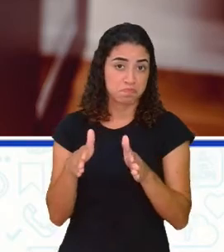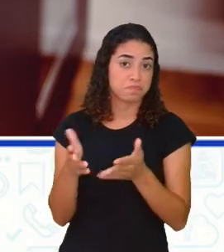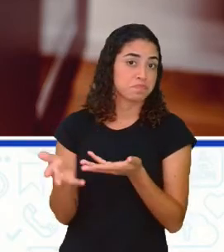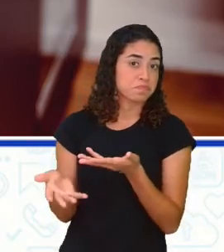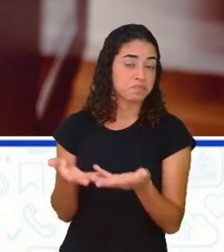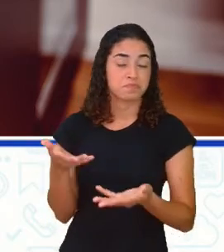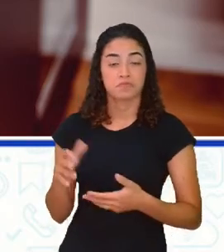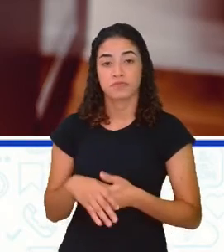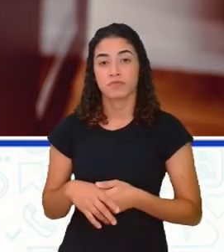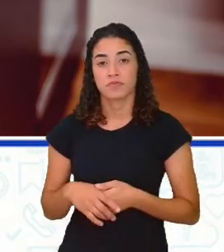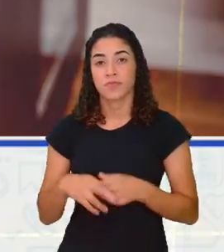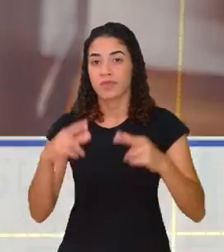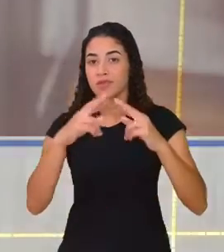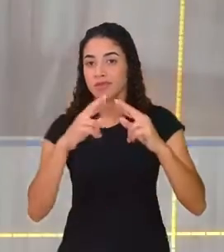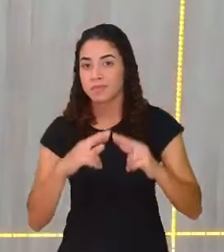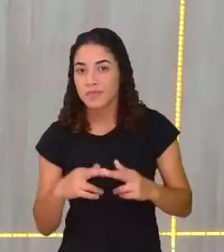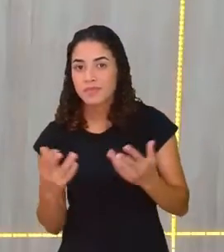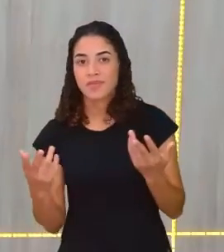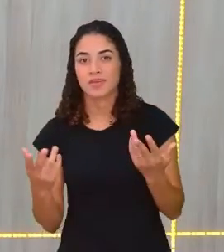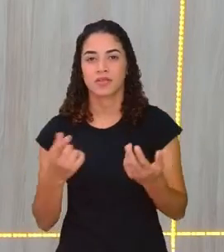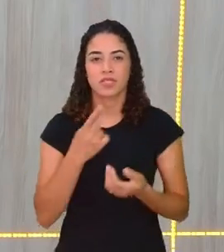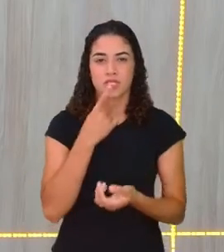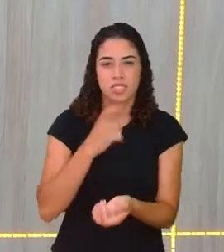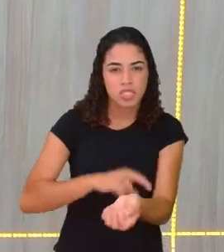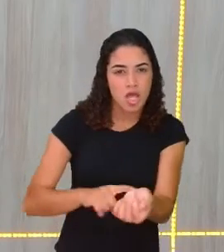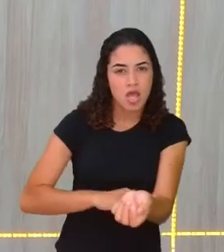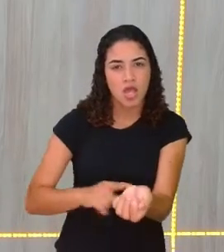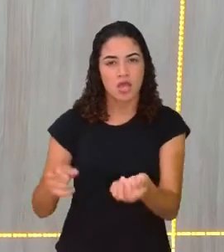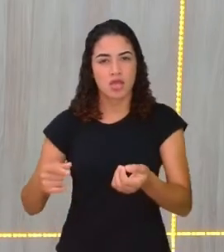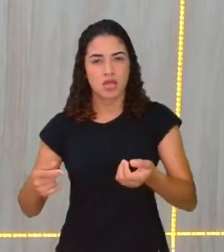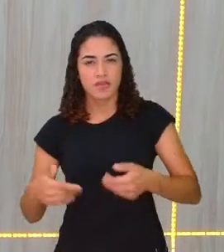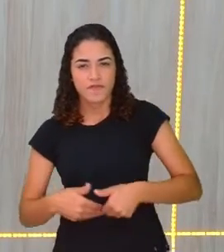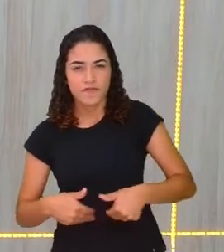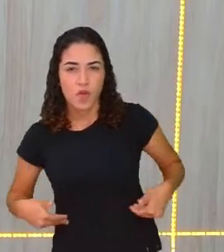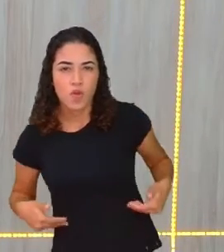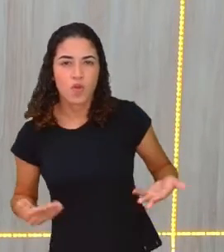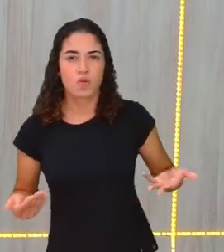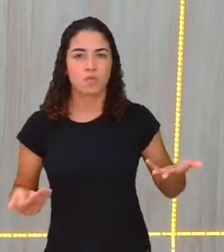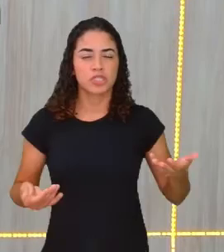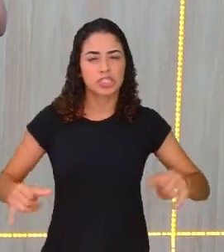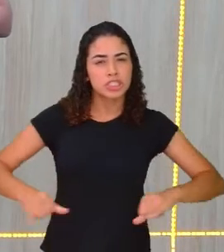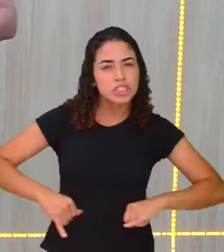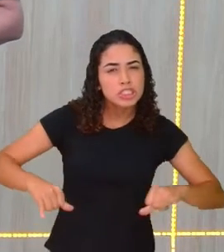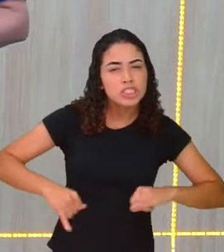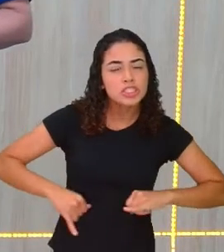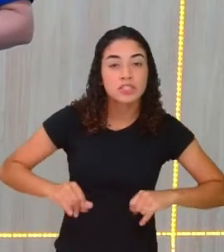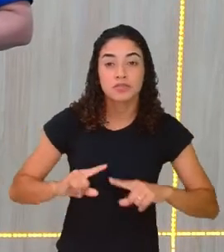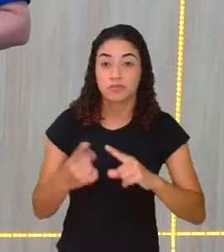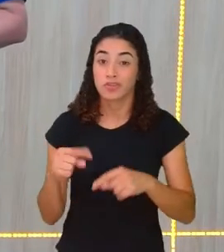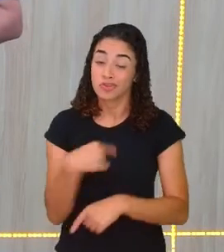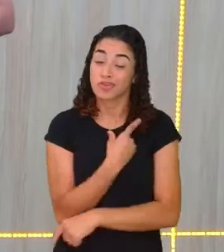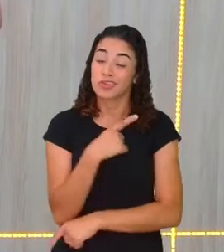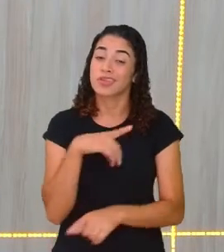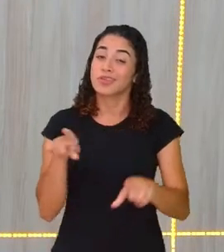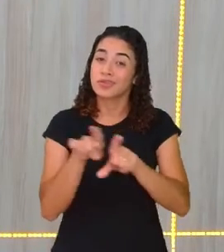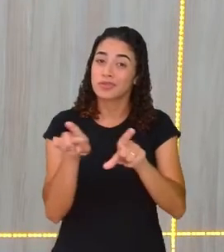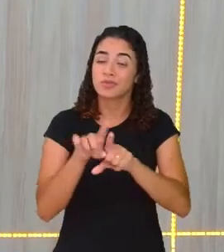rimas de sangue, de fome e de sofrimento. Mas nós temos também, não é,